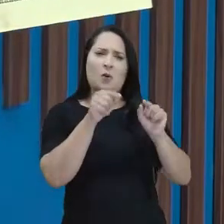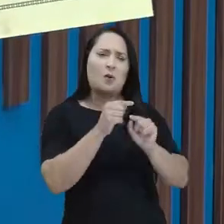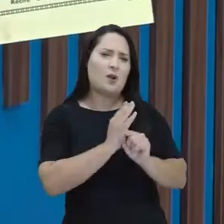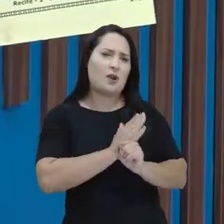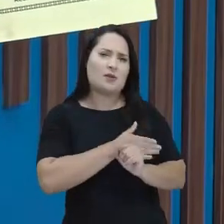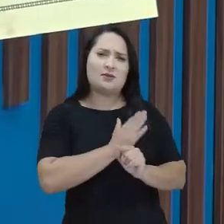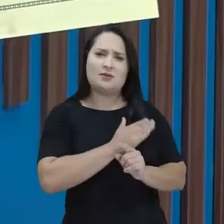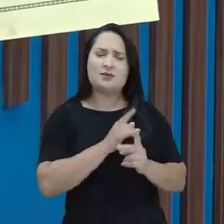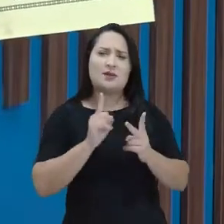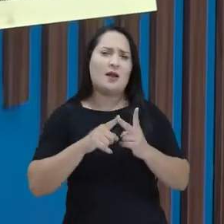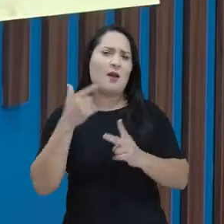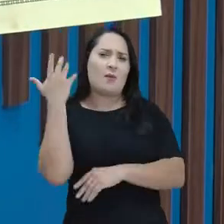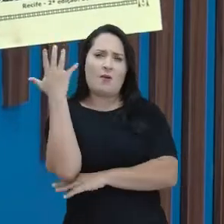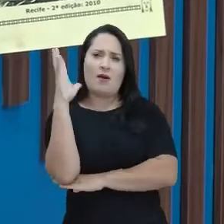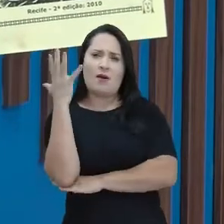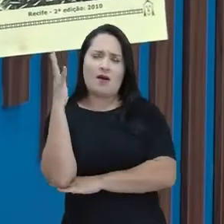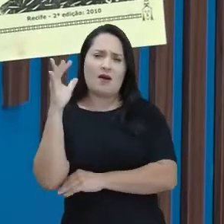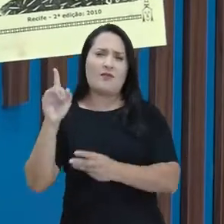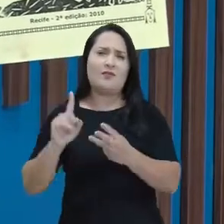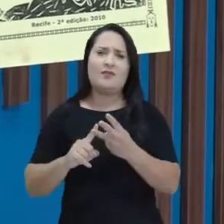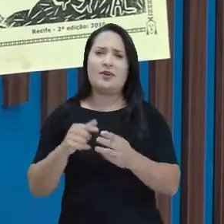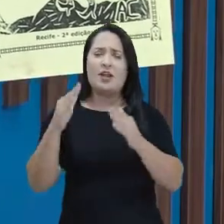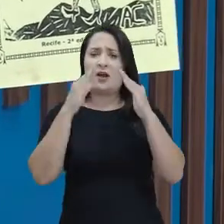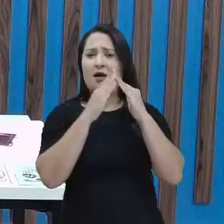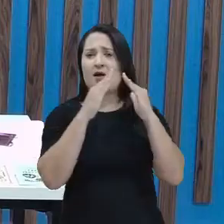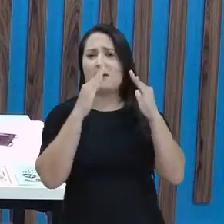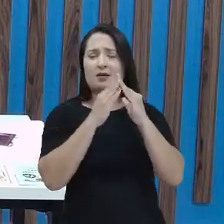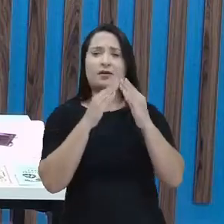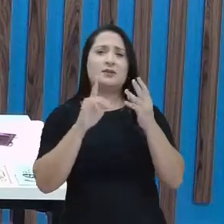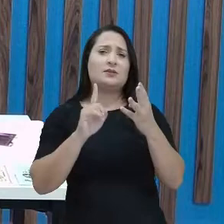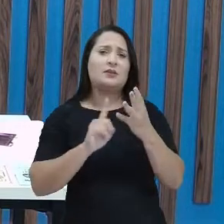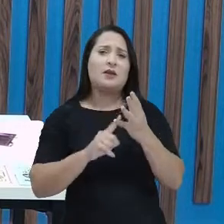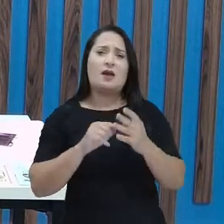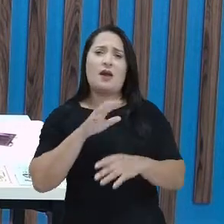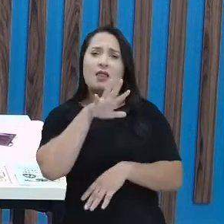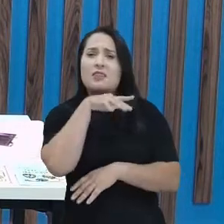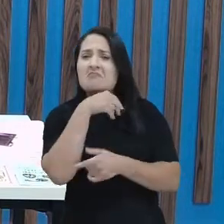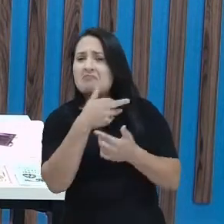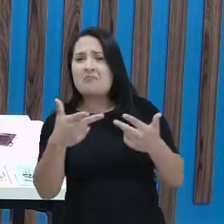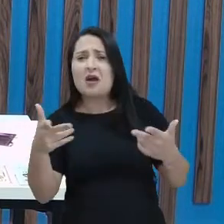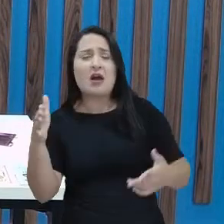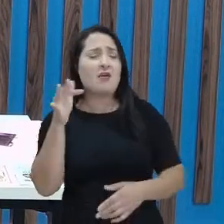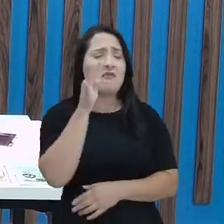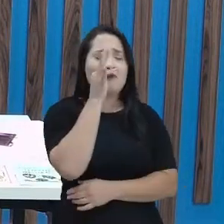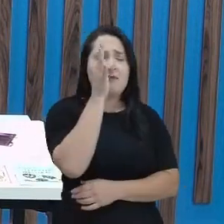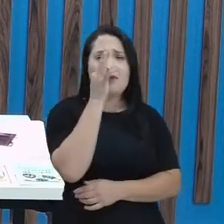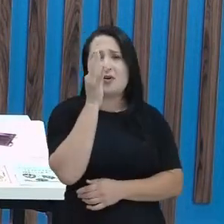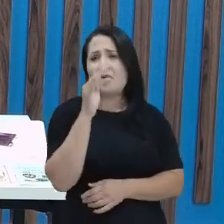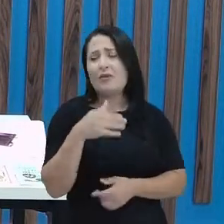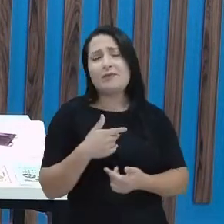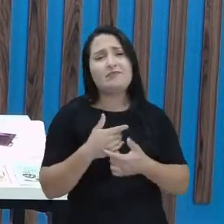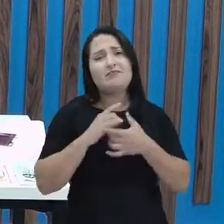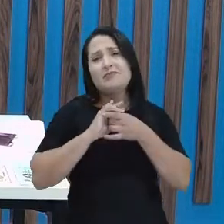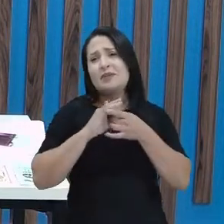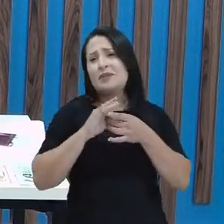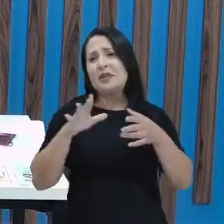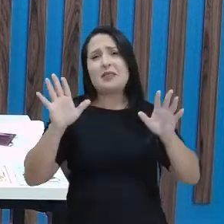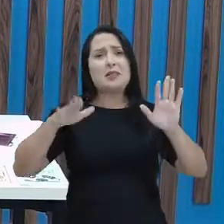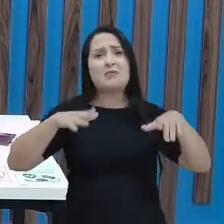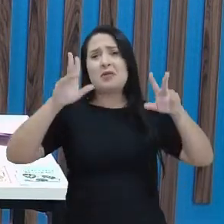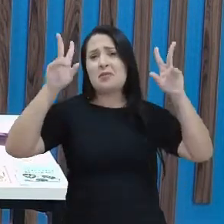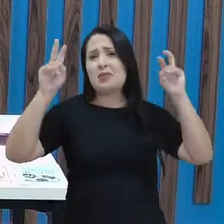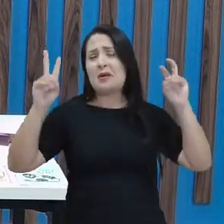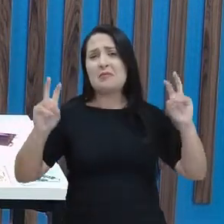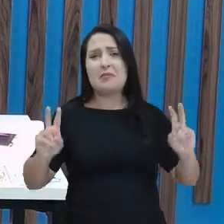árvore, casa, um animal, uma florzinha, como eu fiz aqui. Depende do tema